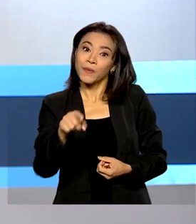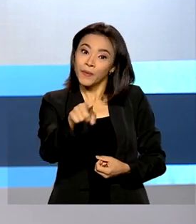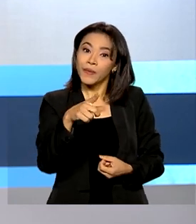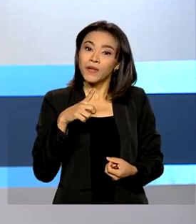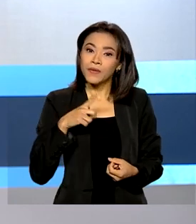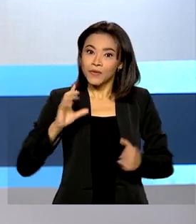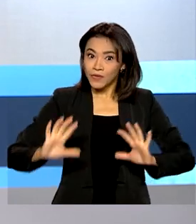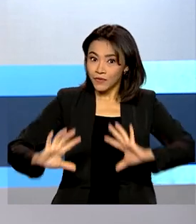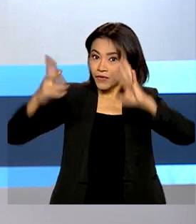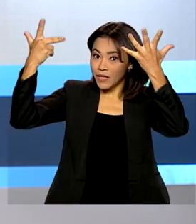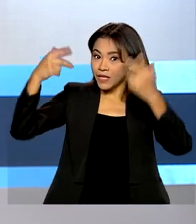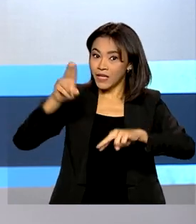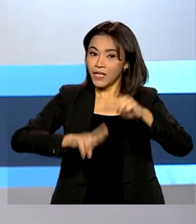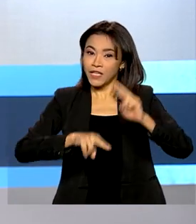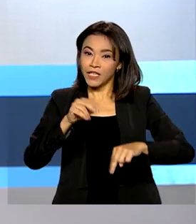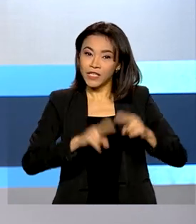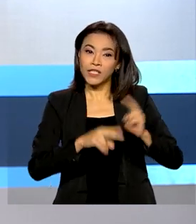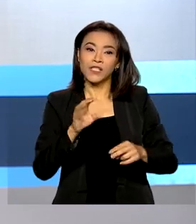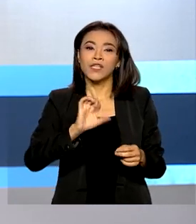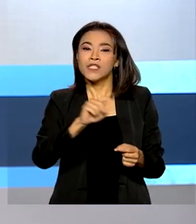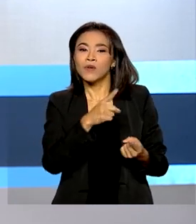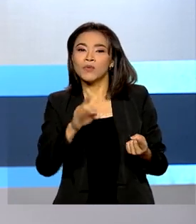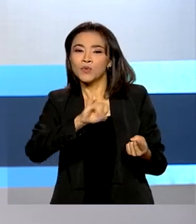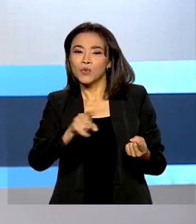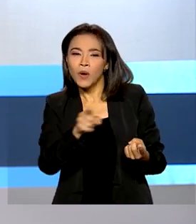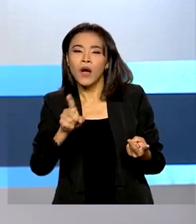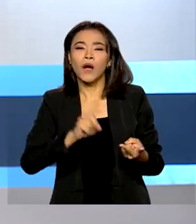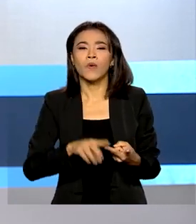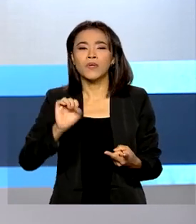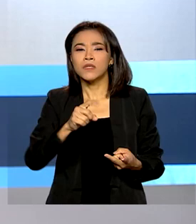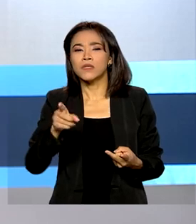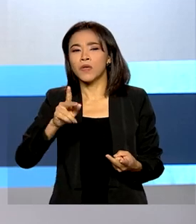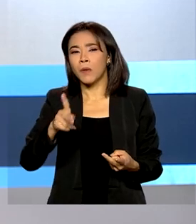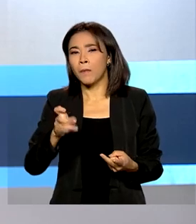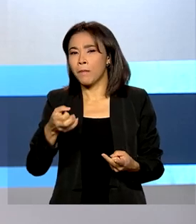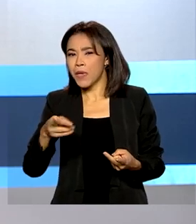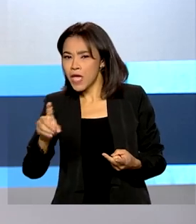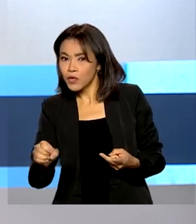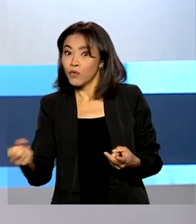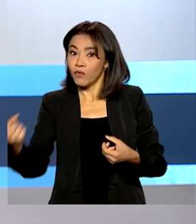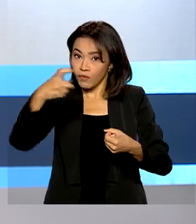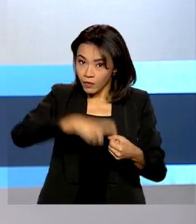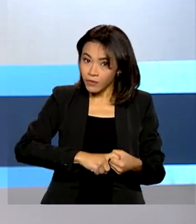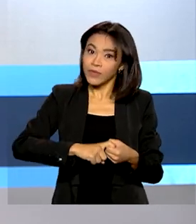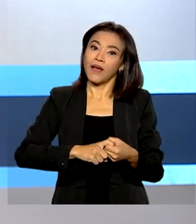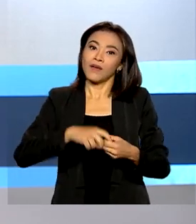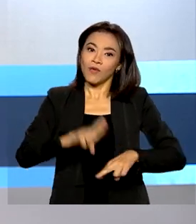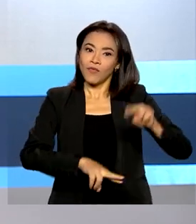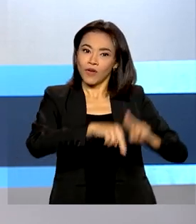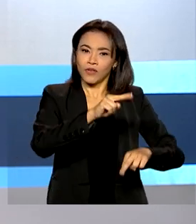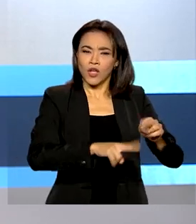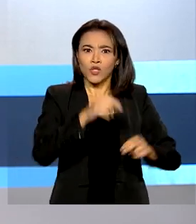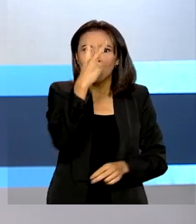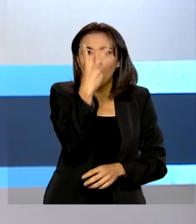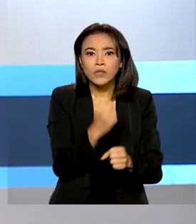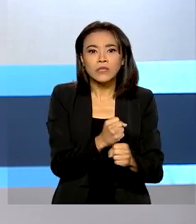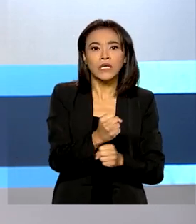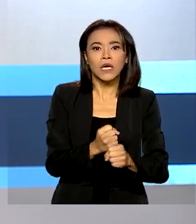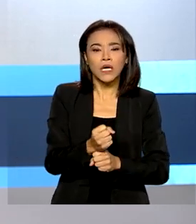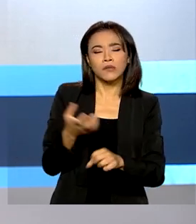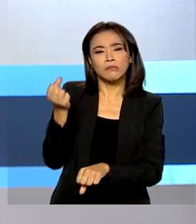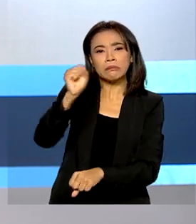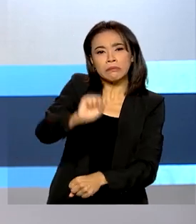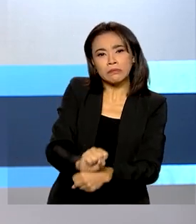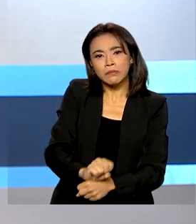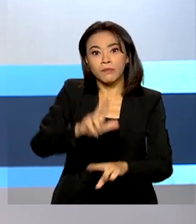festejos de Santo Antônio, São João e São Pedro voltaram e estão a todo vapor. Após dois anos parados por